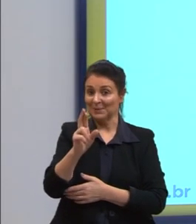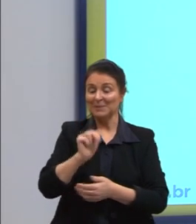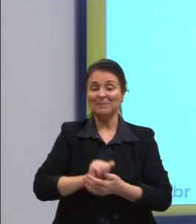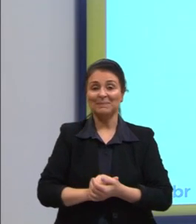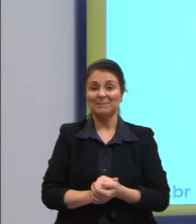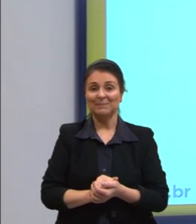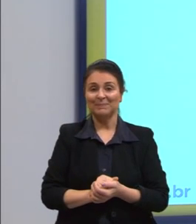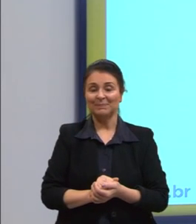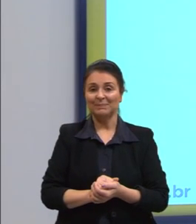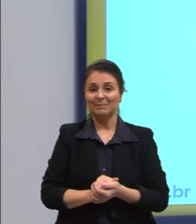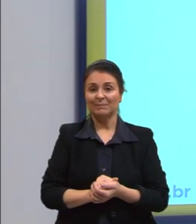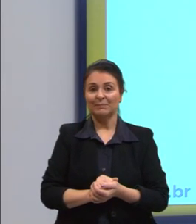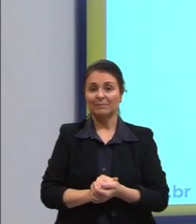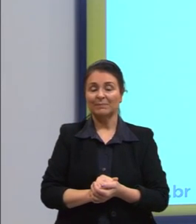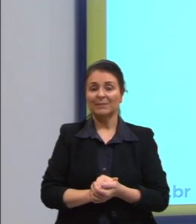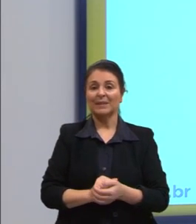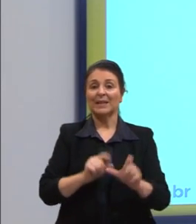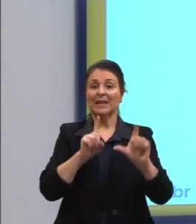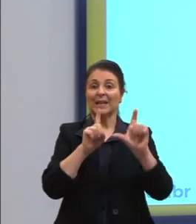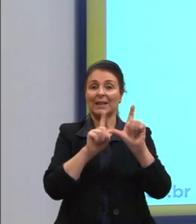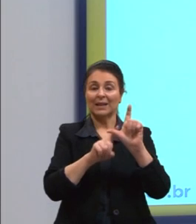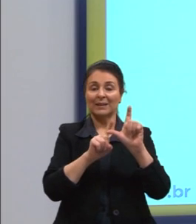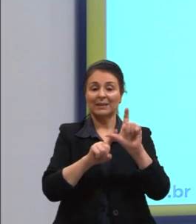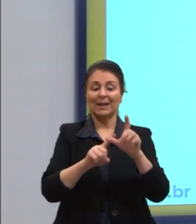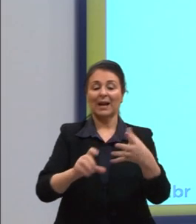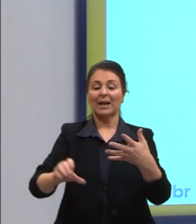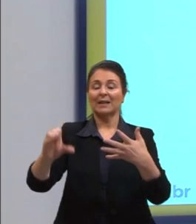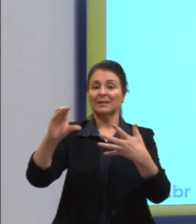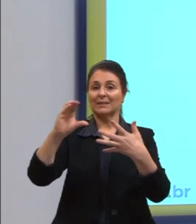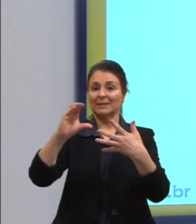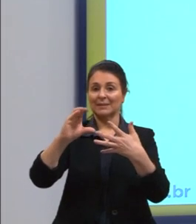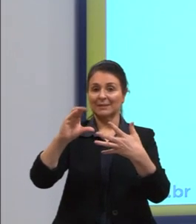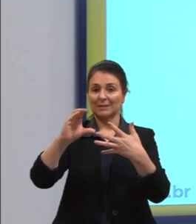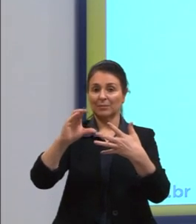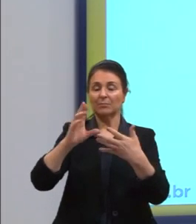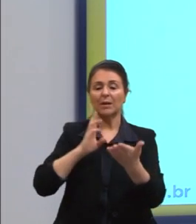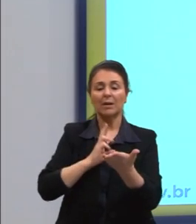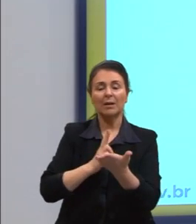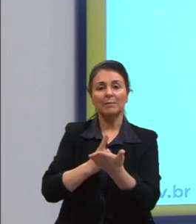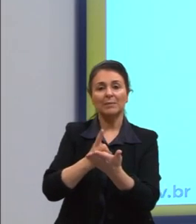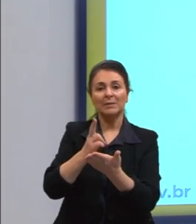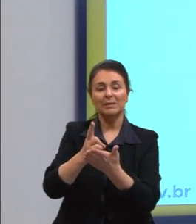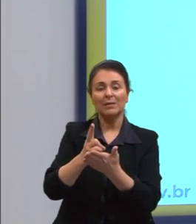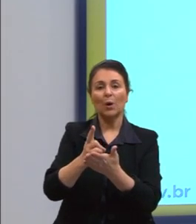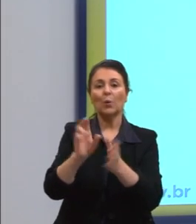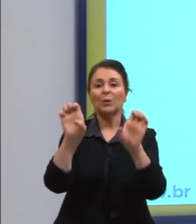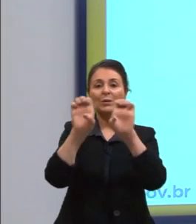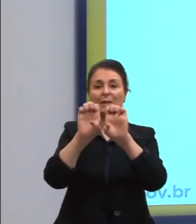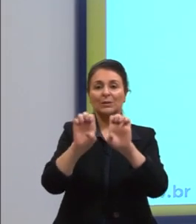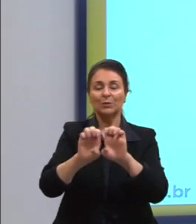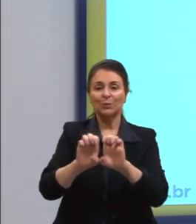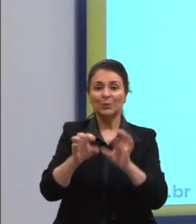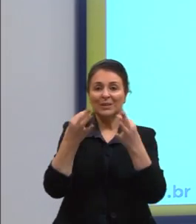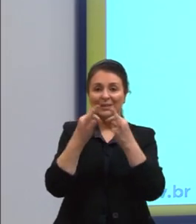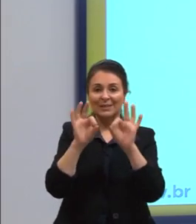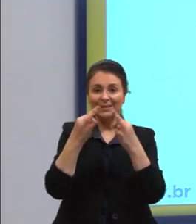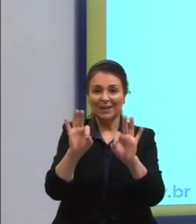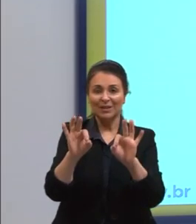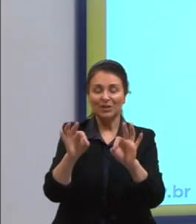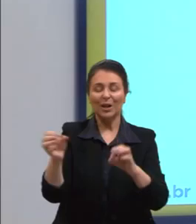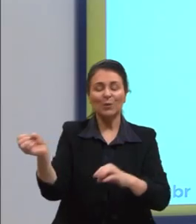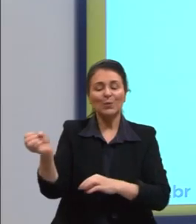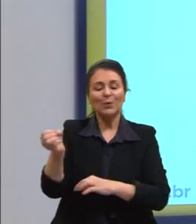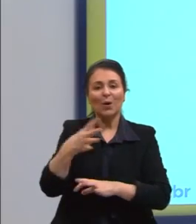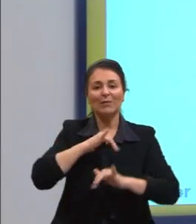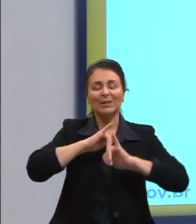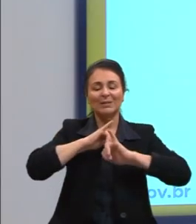vocês. Letra C. Repetição da estrutura sintática com novas informações. A